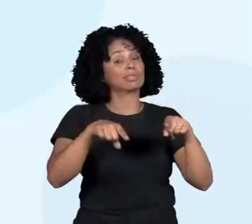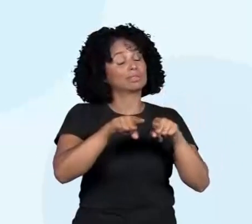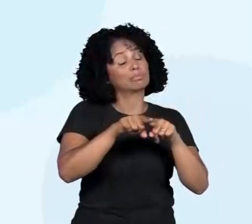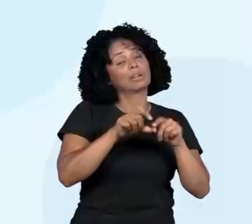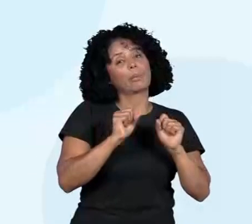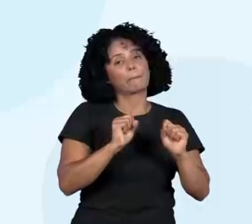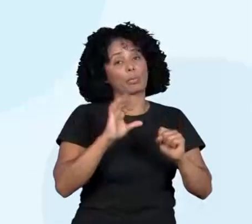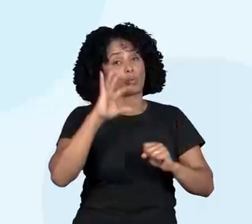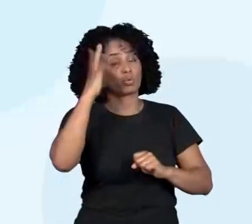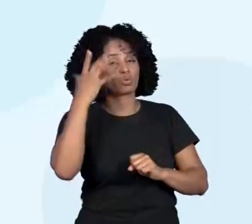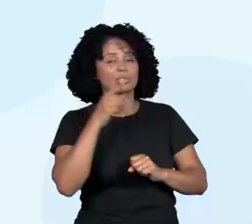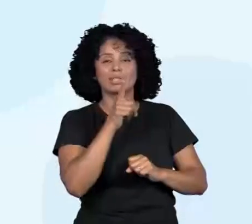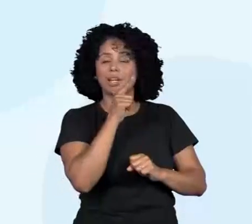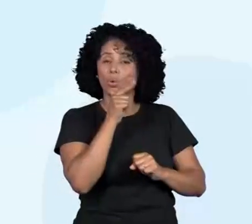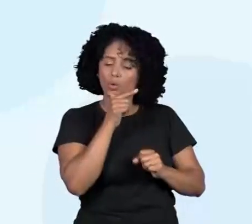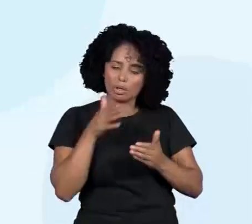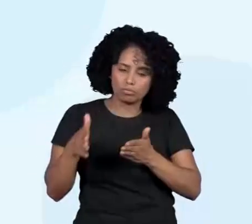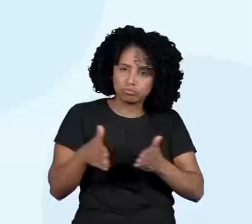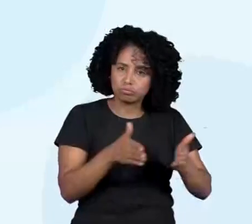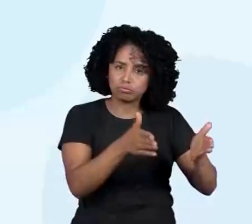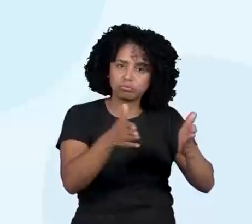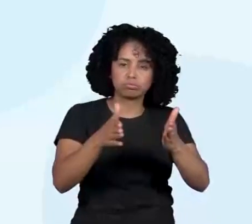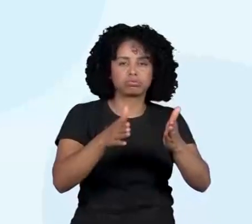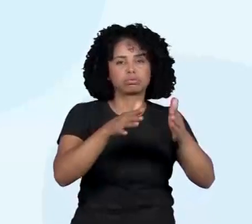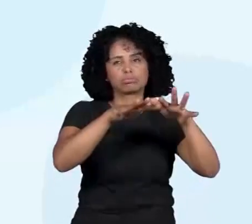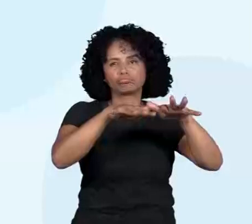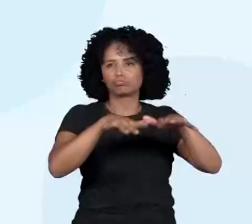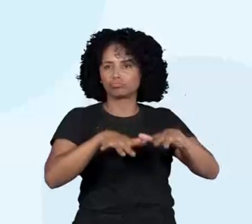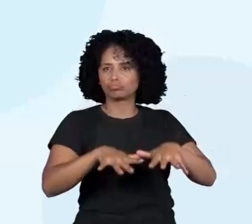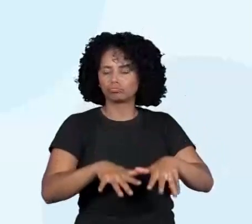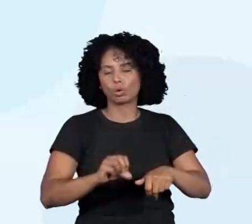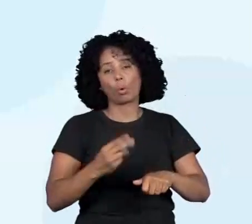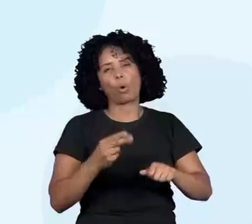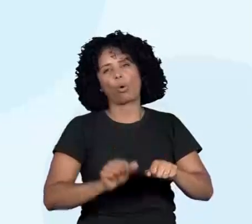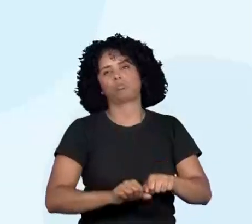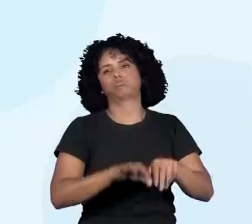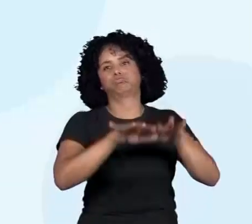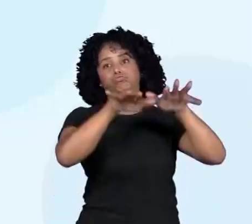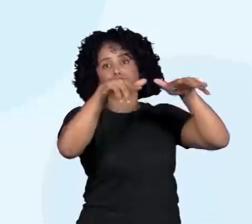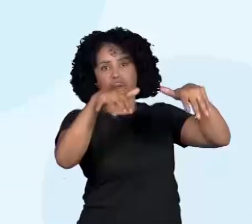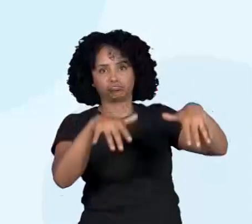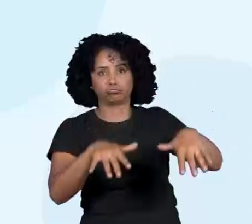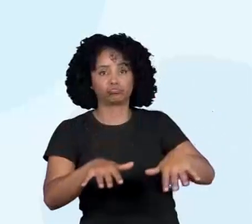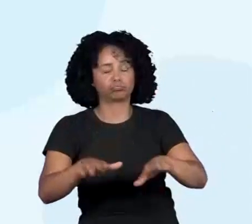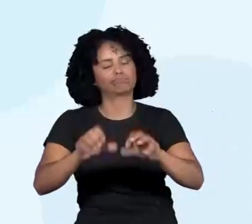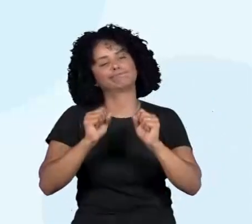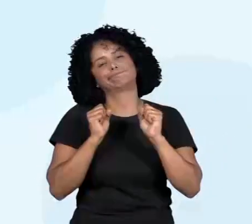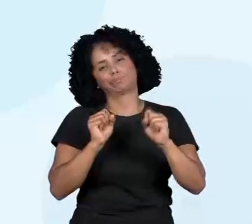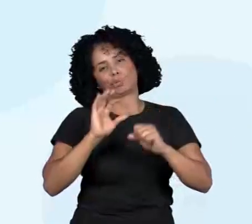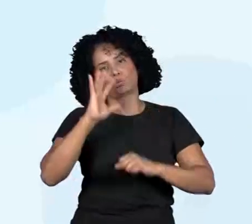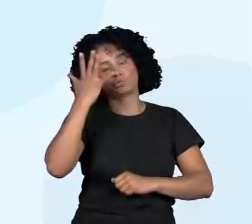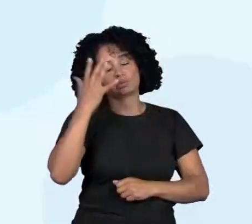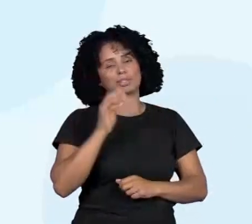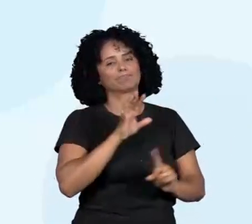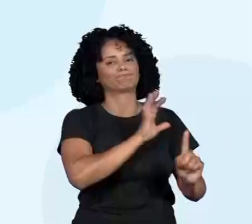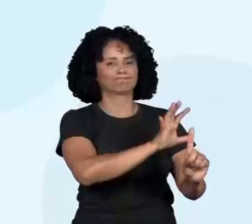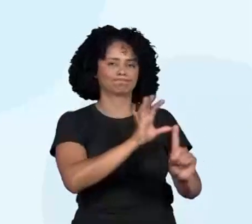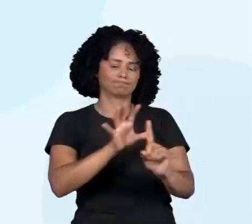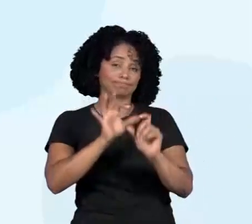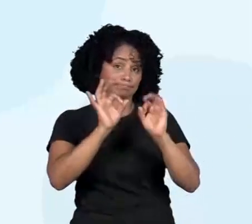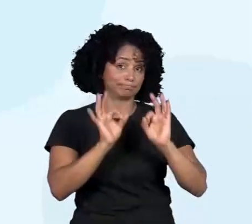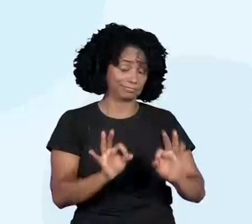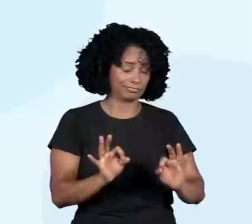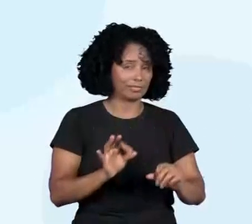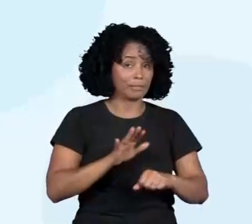em outras regiões. Por outro lado, o principal aspecto positivo é a produção